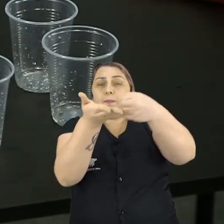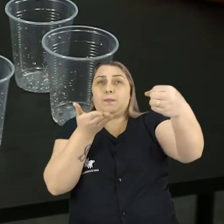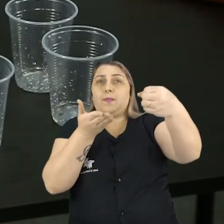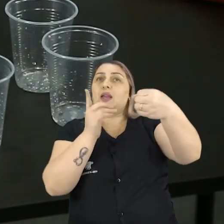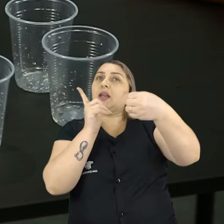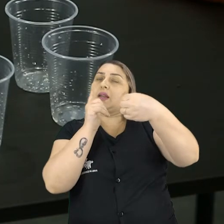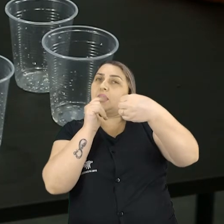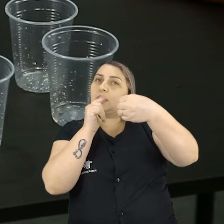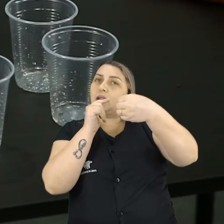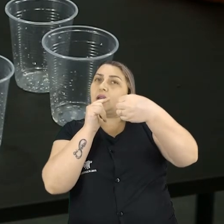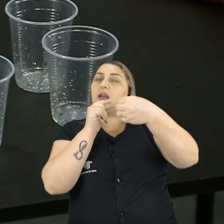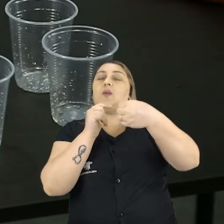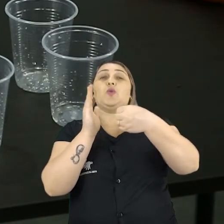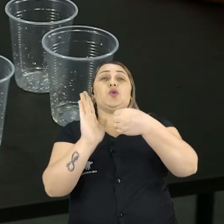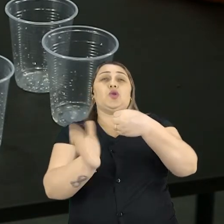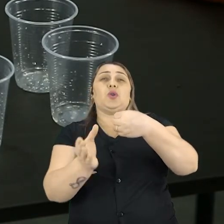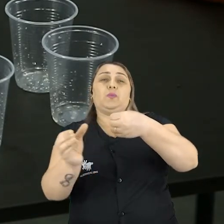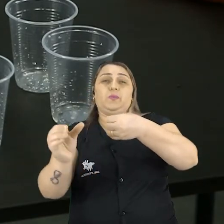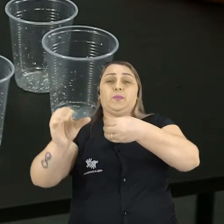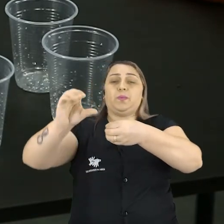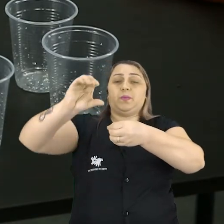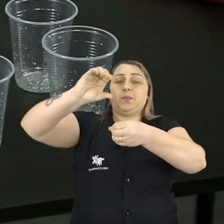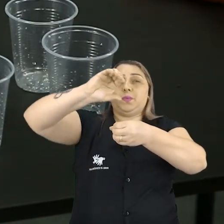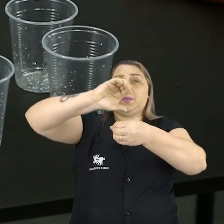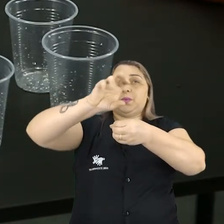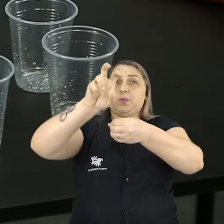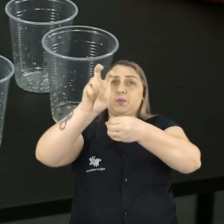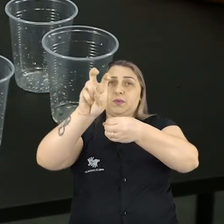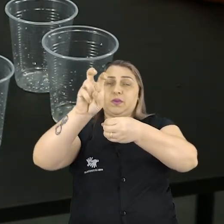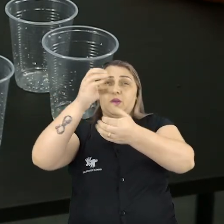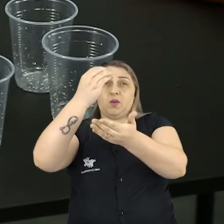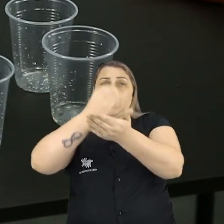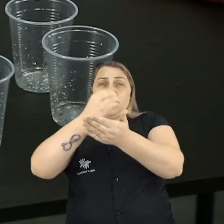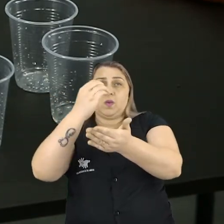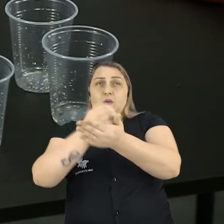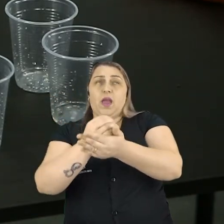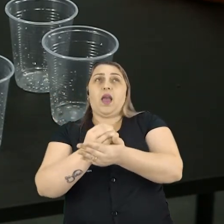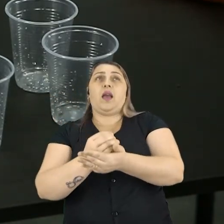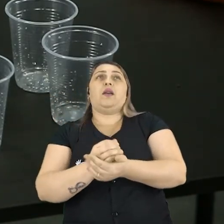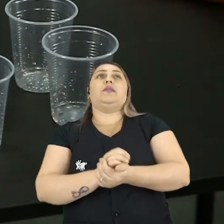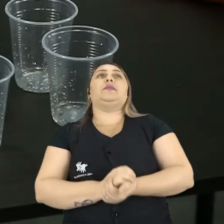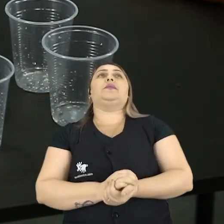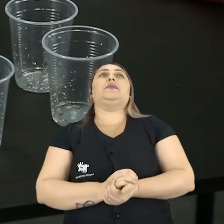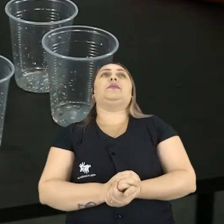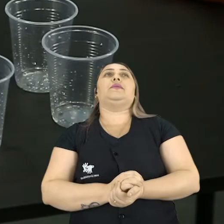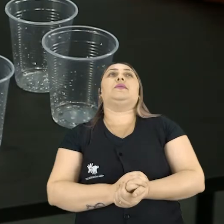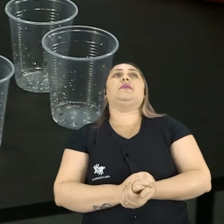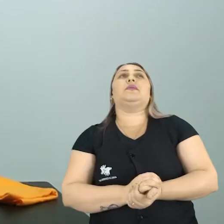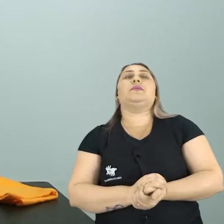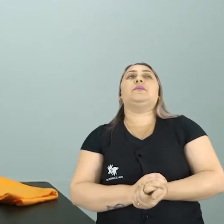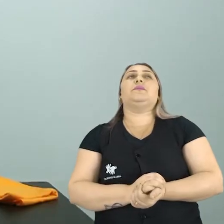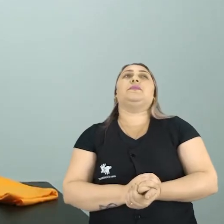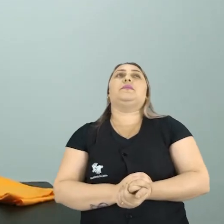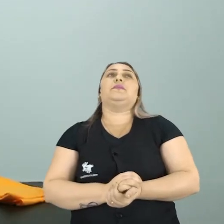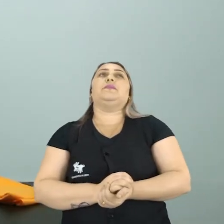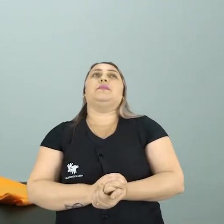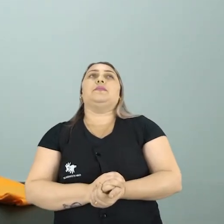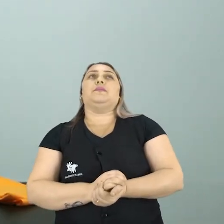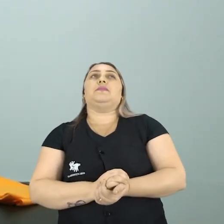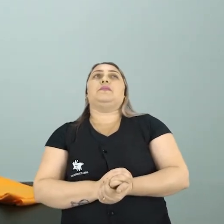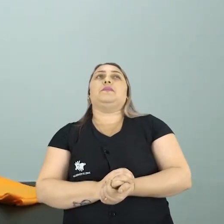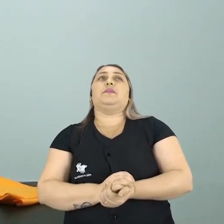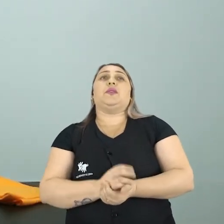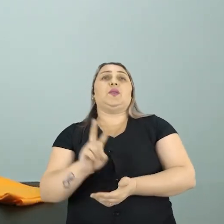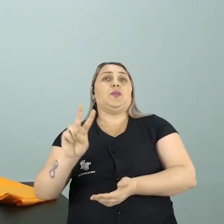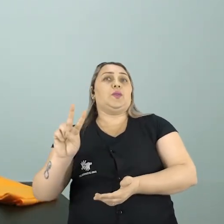5 copos de 200 ml E eu estou com ele na metade E eu tenho a metade de